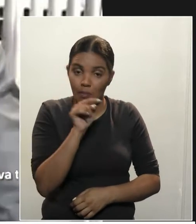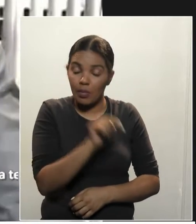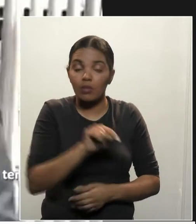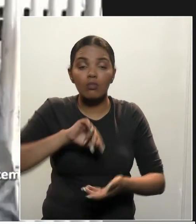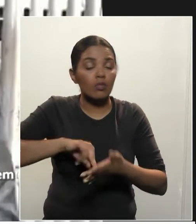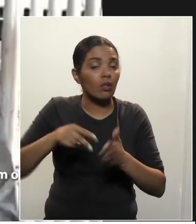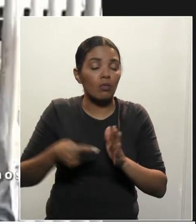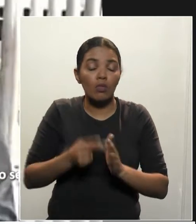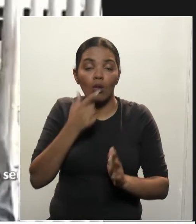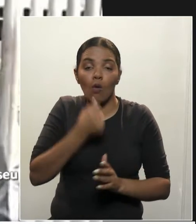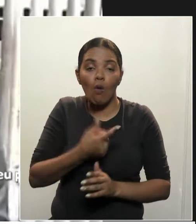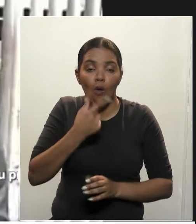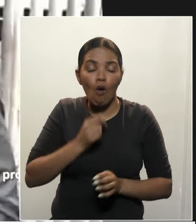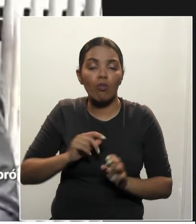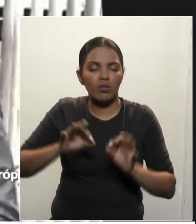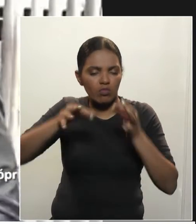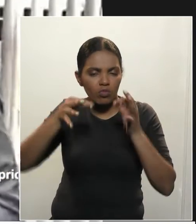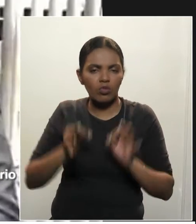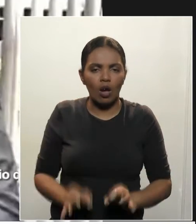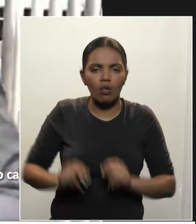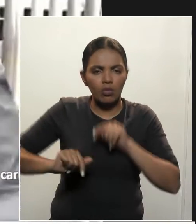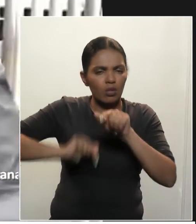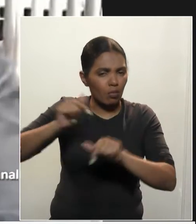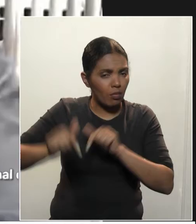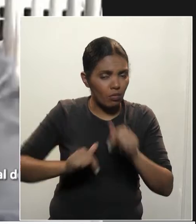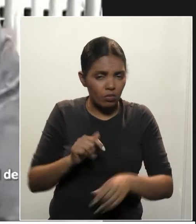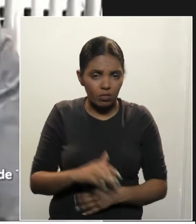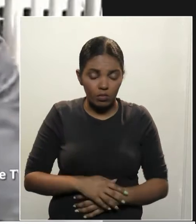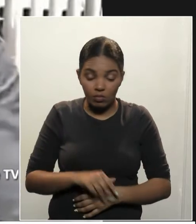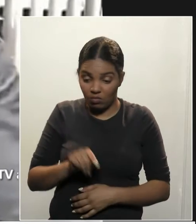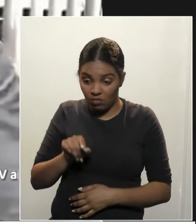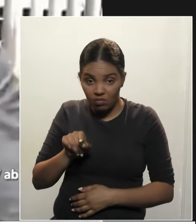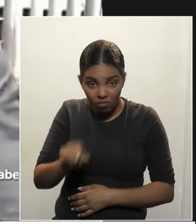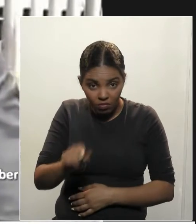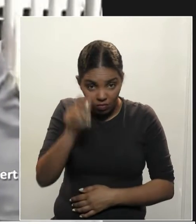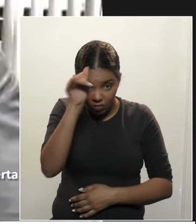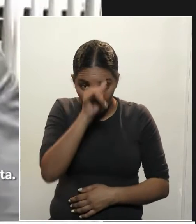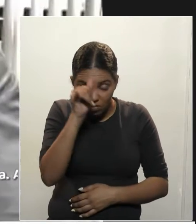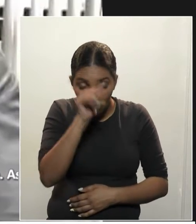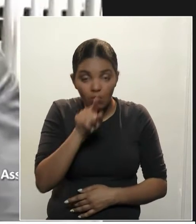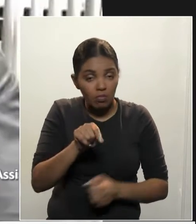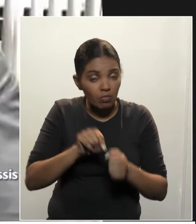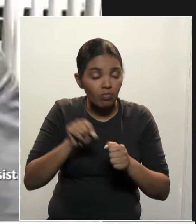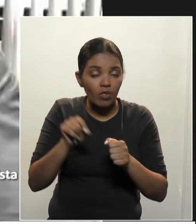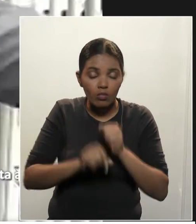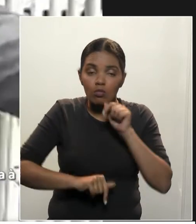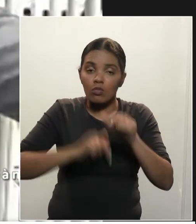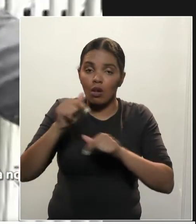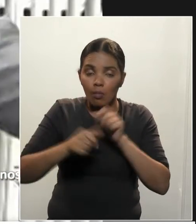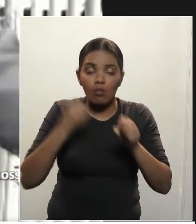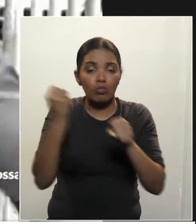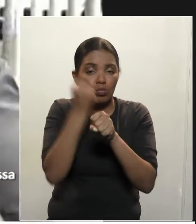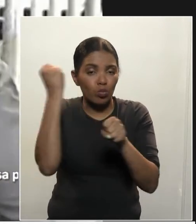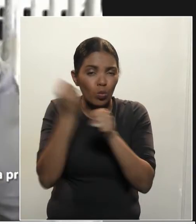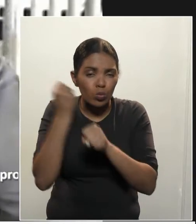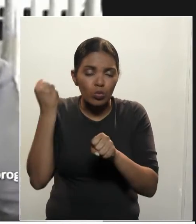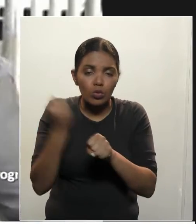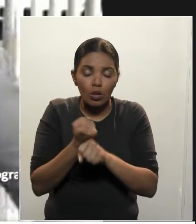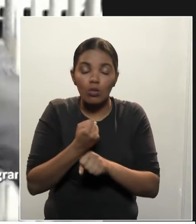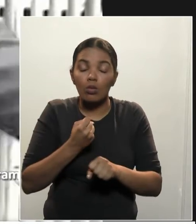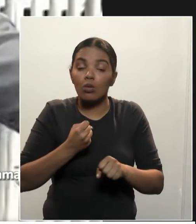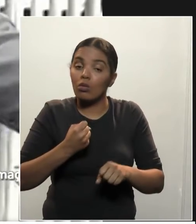Esse imbecil tem feito todas as obras que o governo corrupto do PT